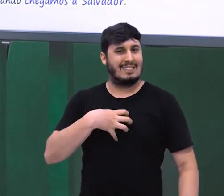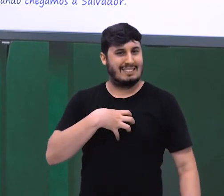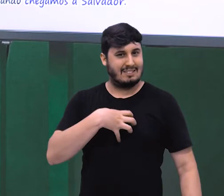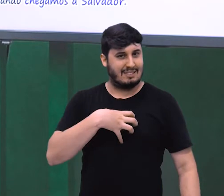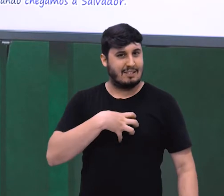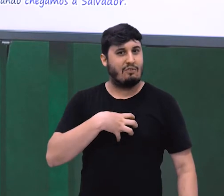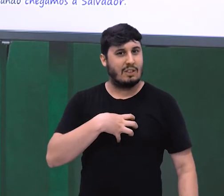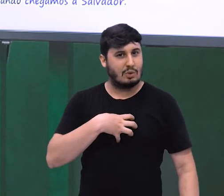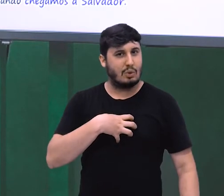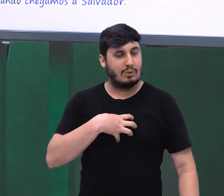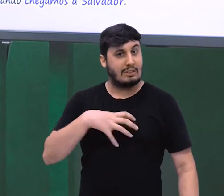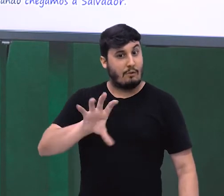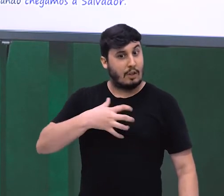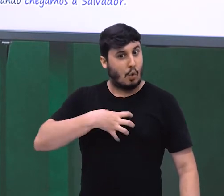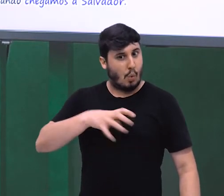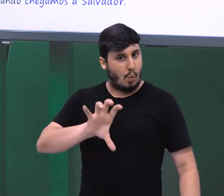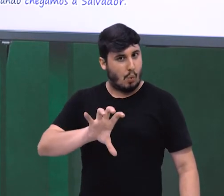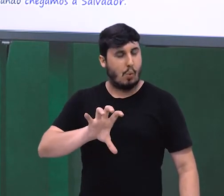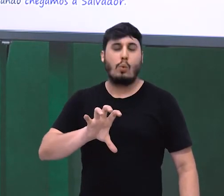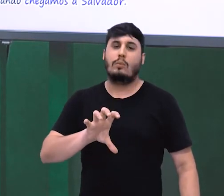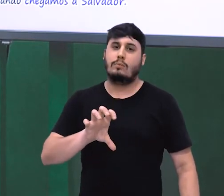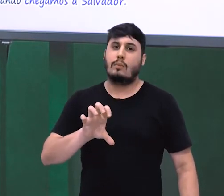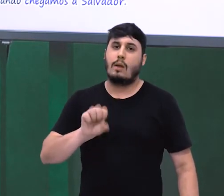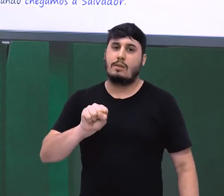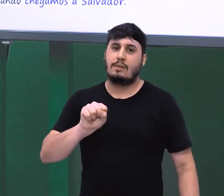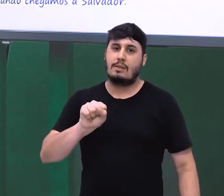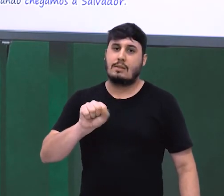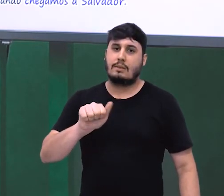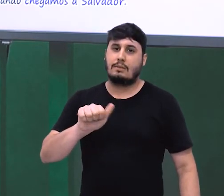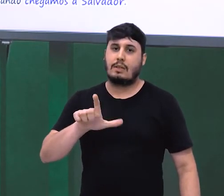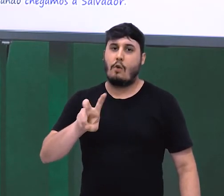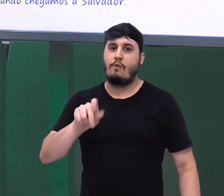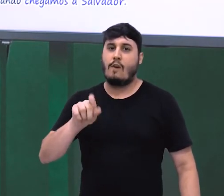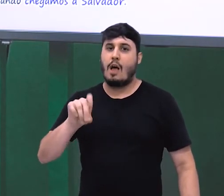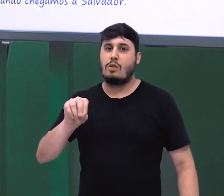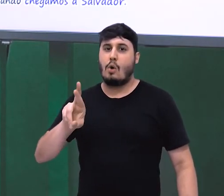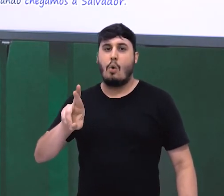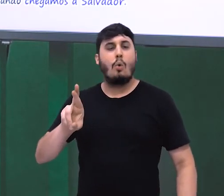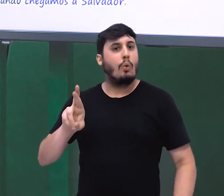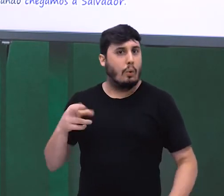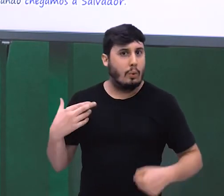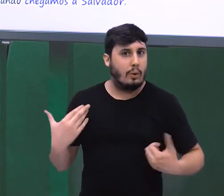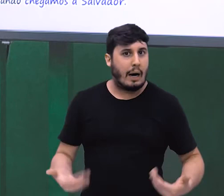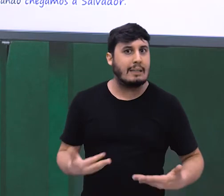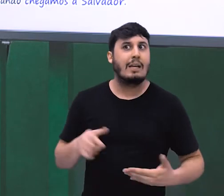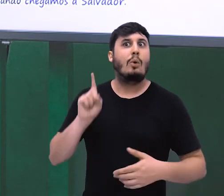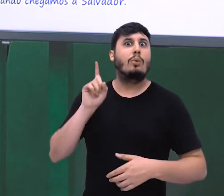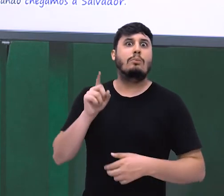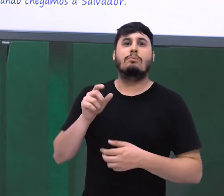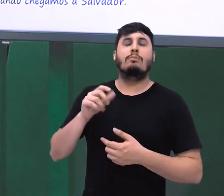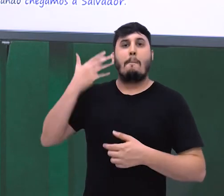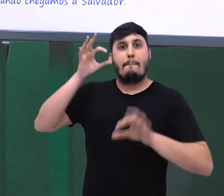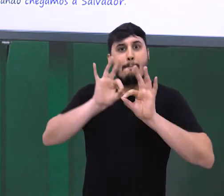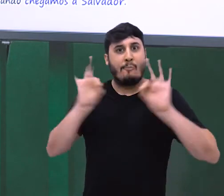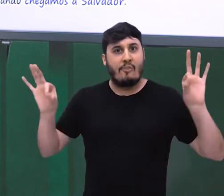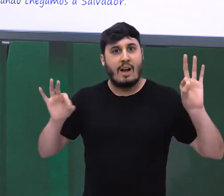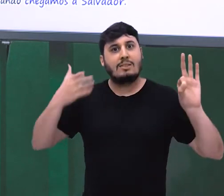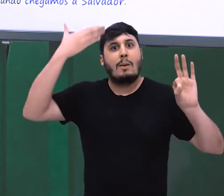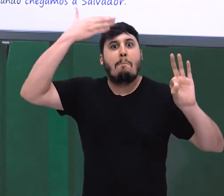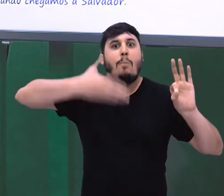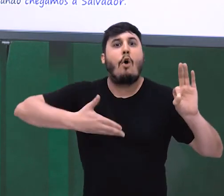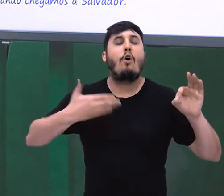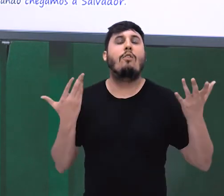está indicando o tempo em que caiu uma tempestade. Em que momento foi que caiu essa tempestade? No momento em que